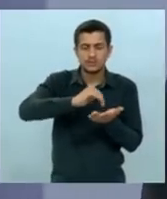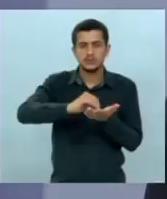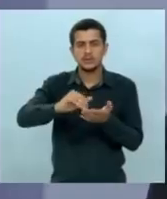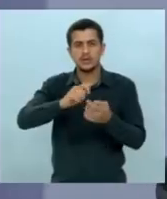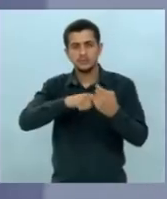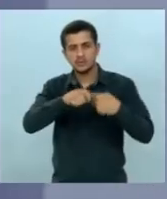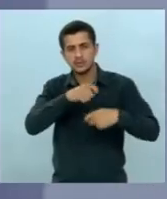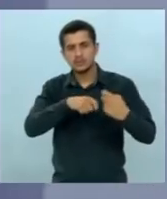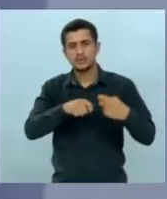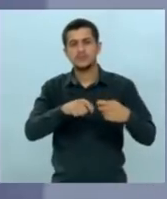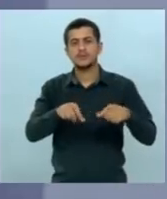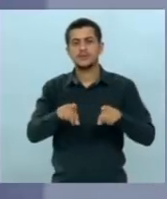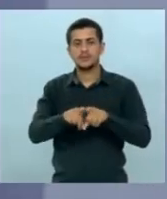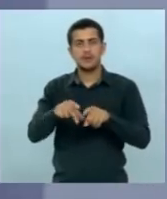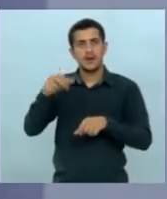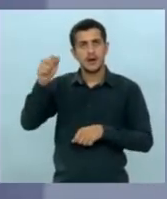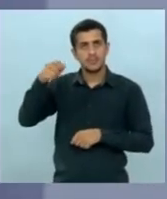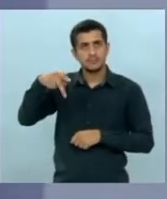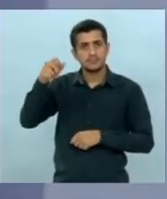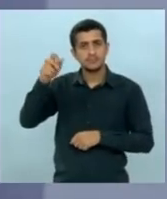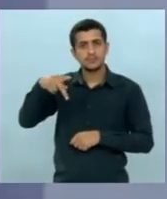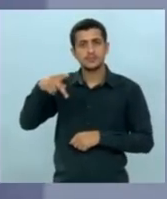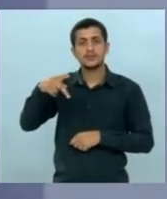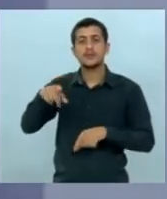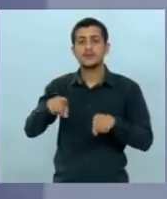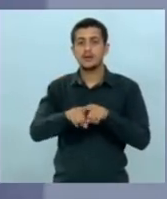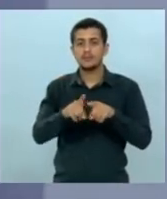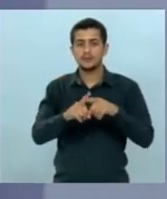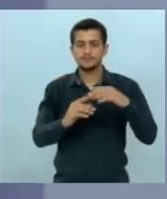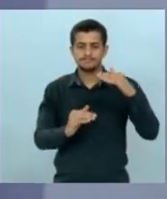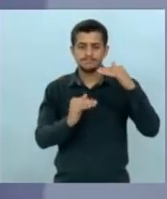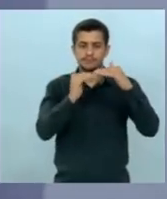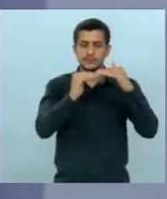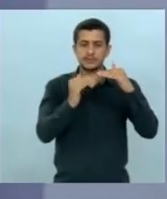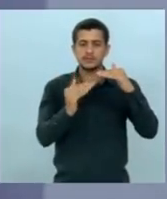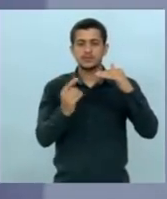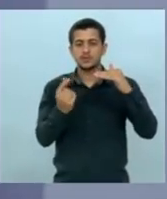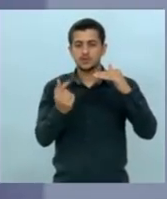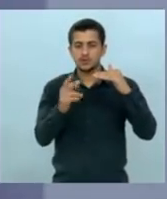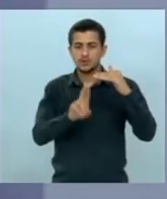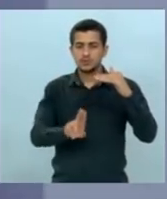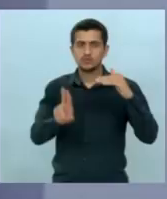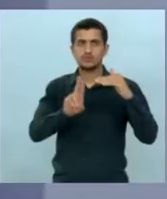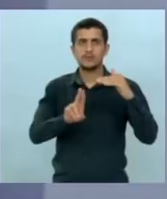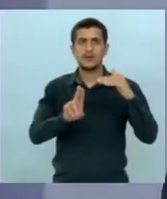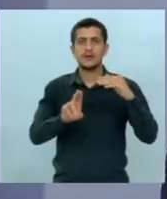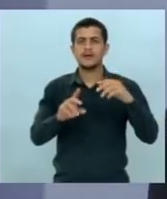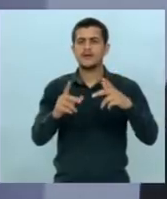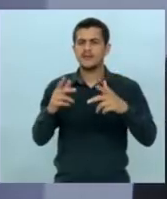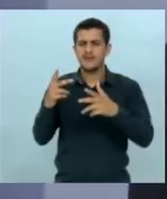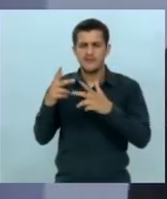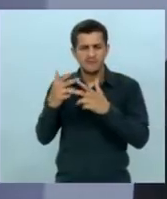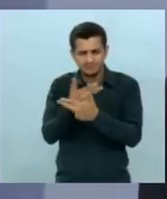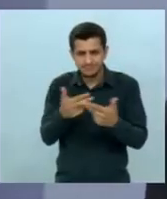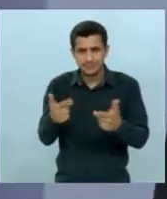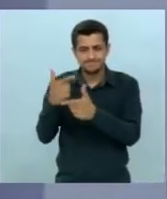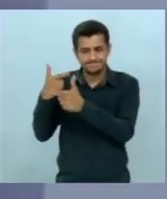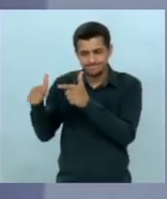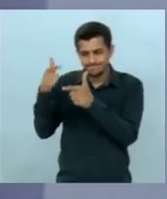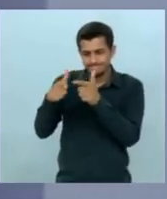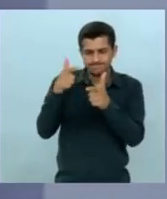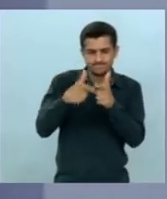previdência fizemos um teto de gastos aos poderes e mesmo assim enfrentando toda essa dificuldade